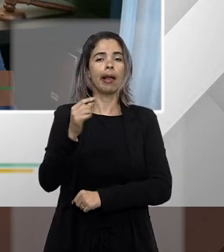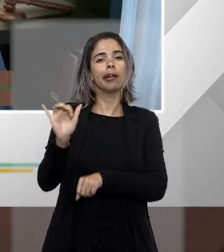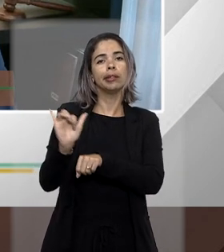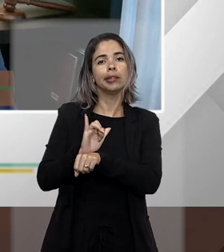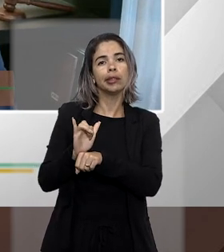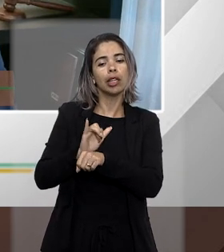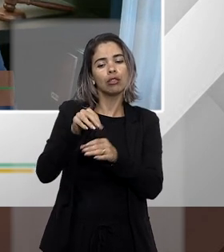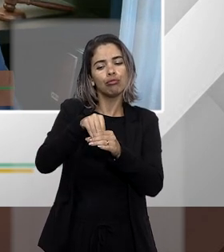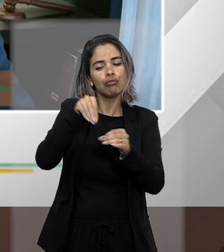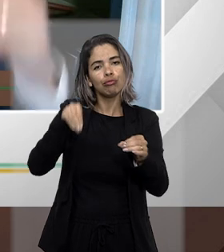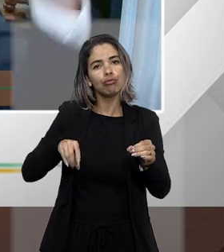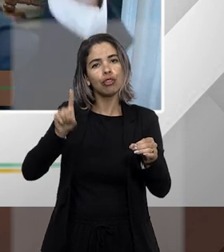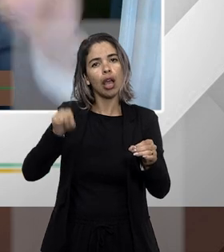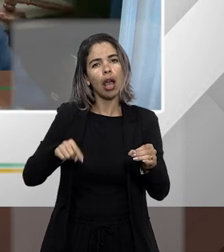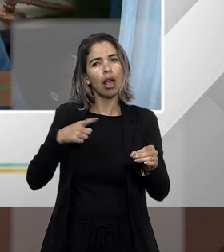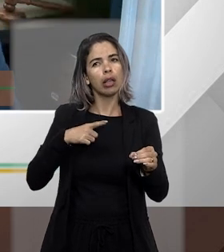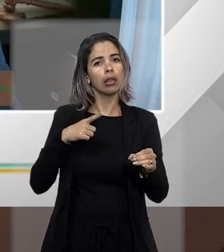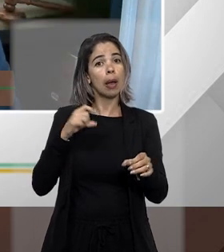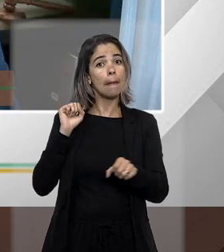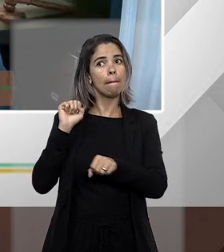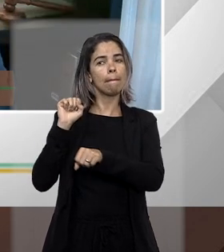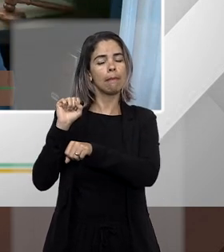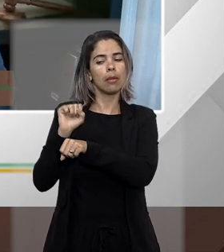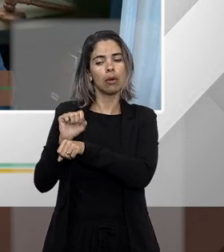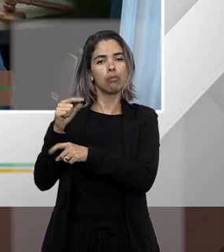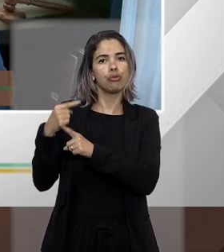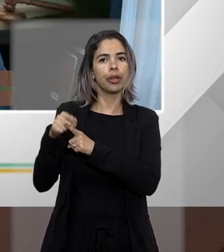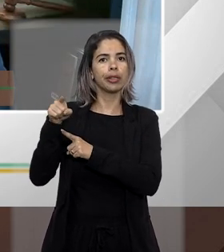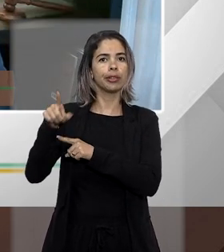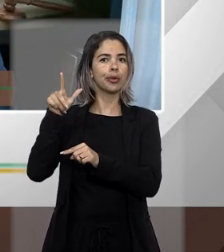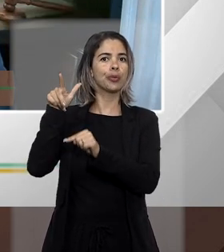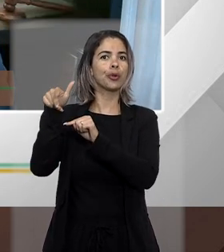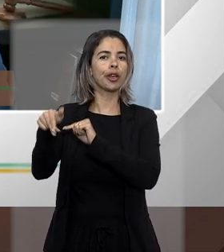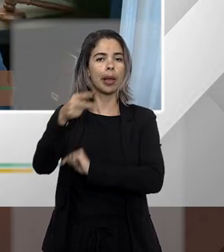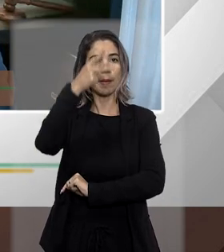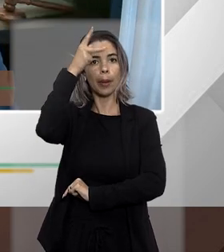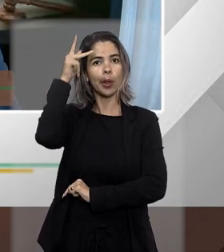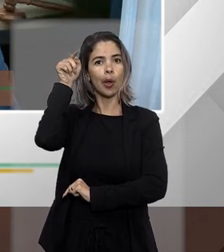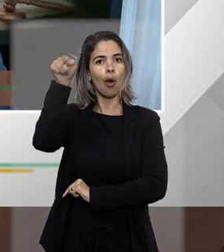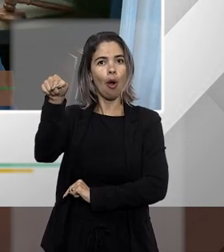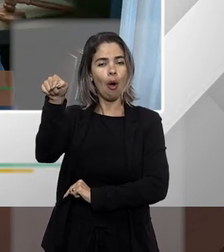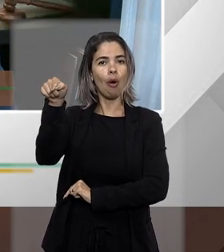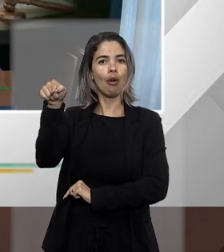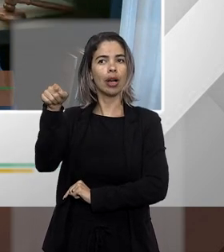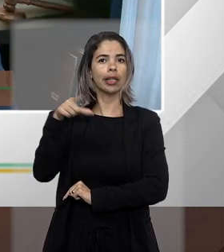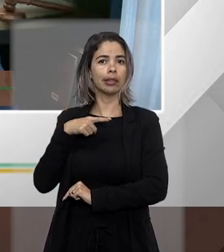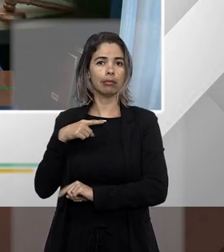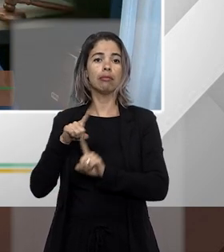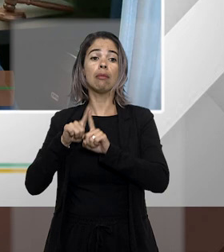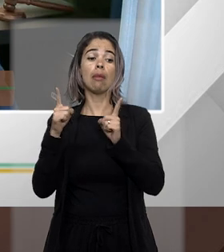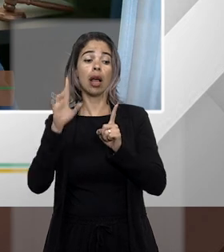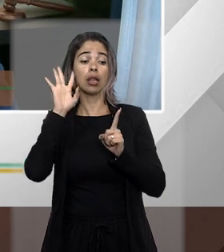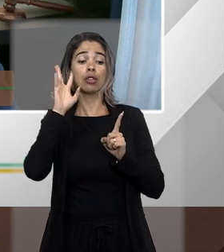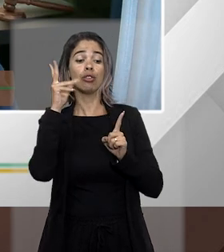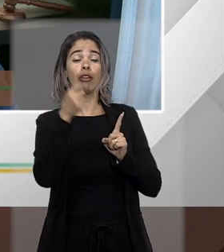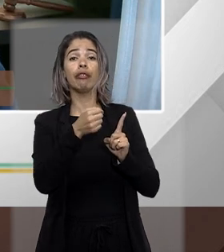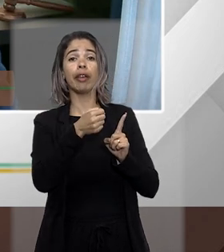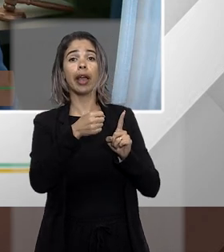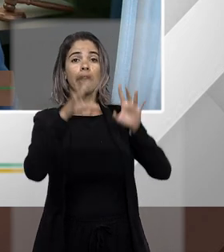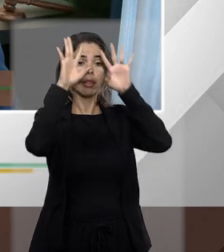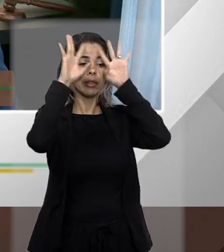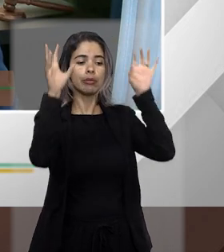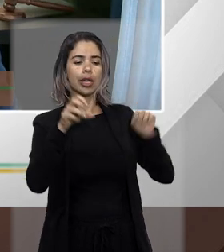impedimento porque isso daí vai ser julgado pelo próprio tribunal caso o juiz não declare sua suspeição o seu